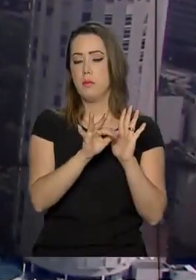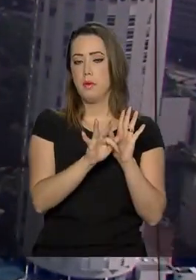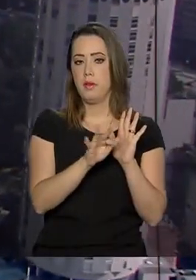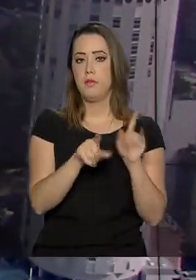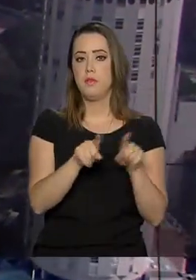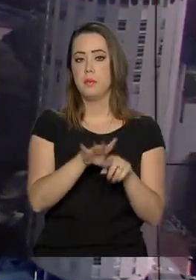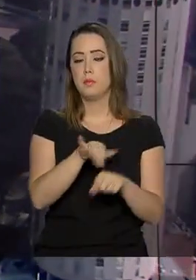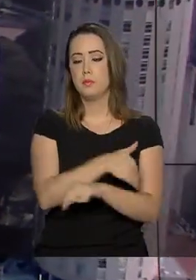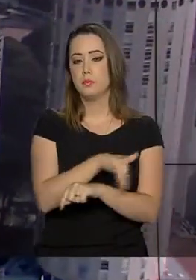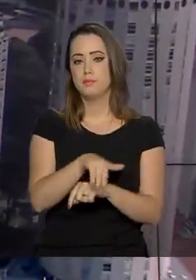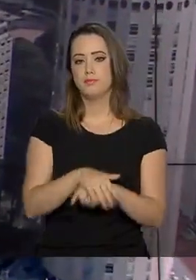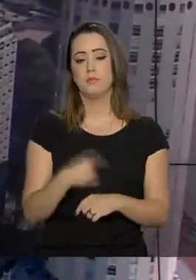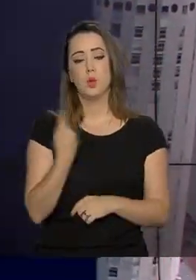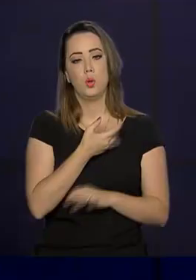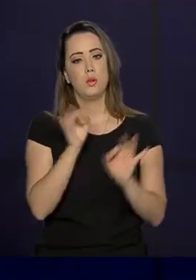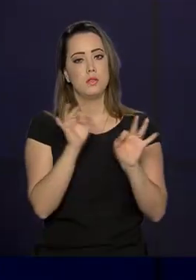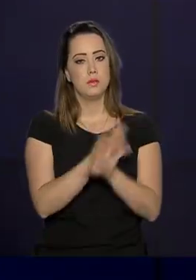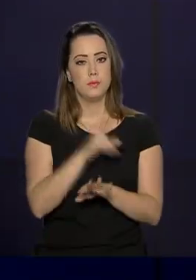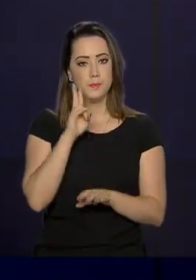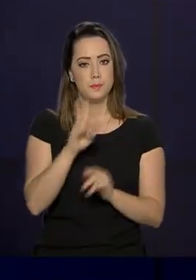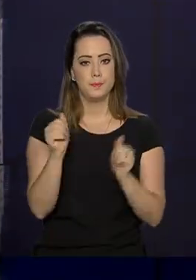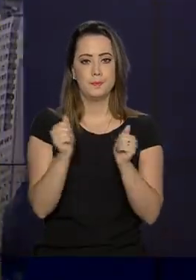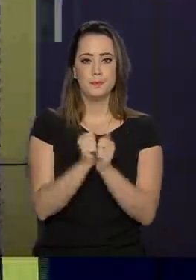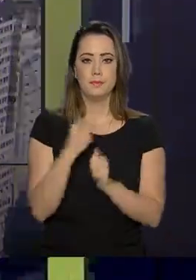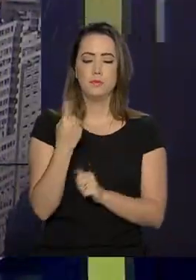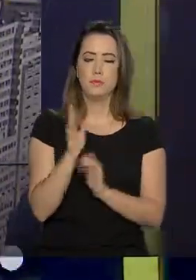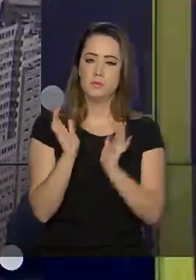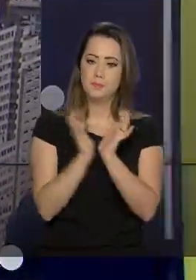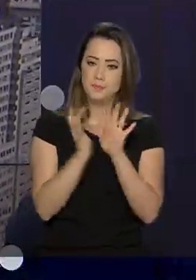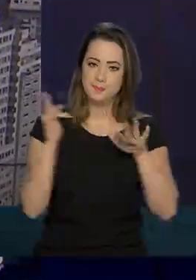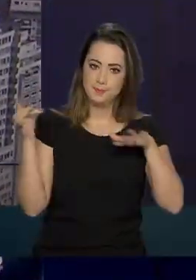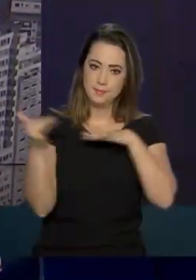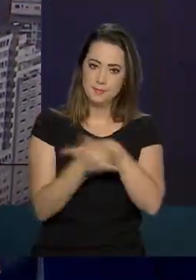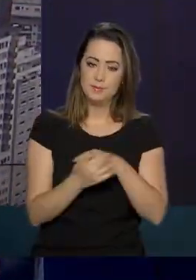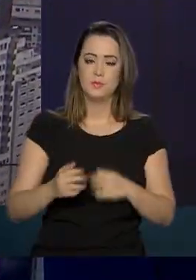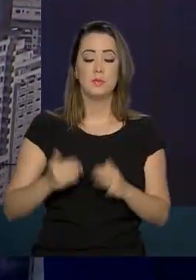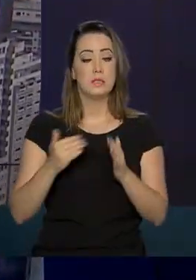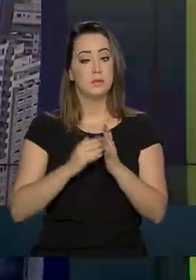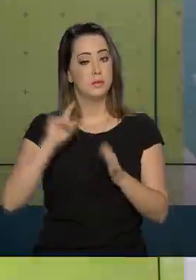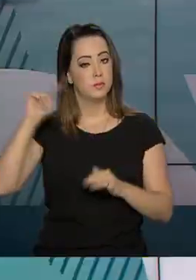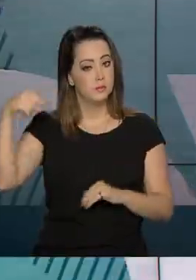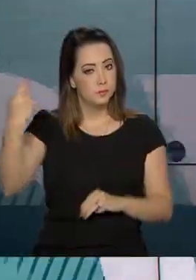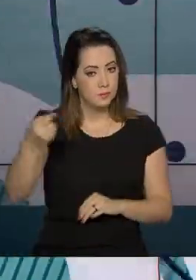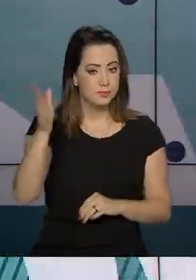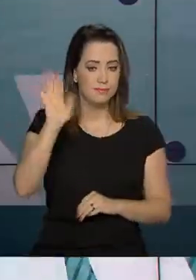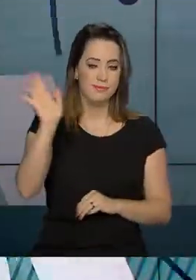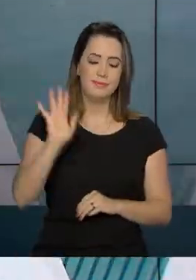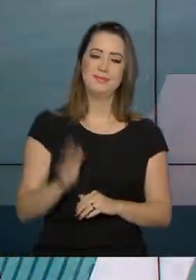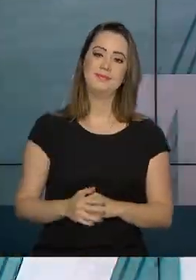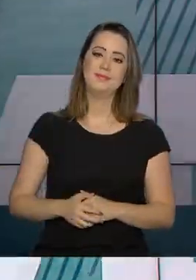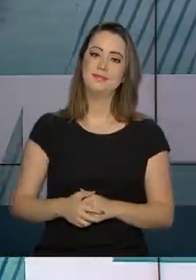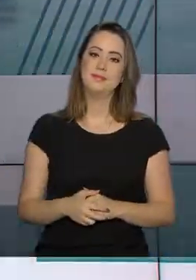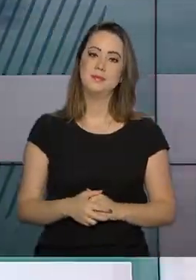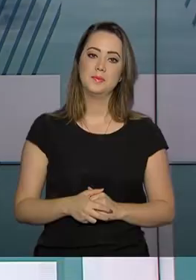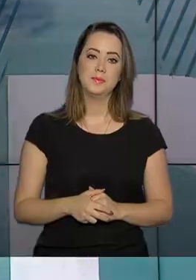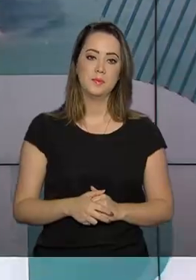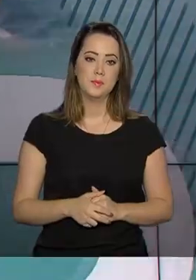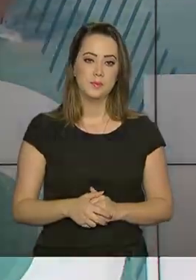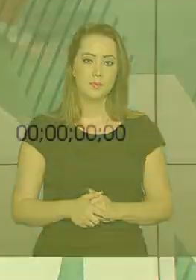E o governo agora fica por aqui. Continue nos acompanhando também pelas redes sociais. Até a próxima edição.